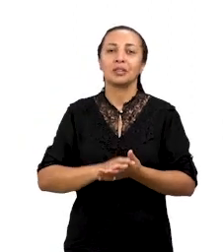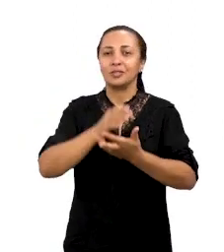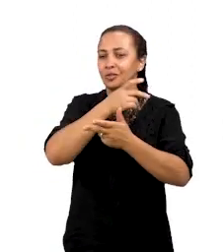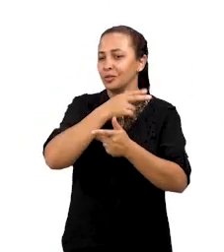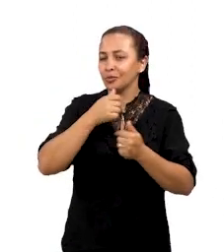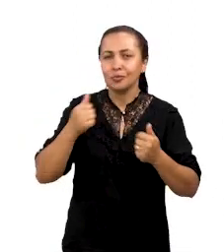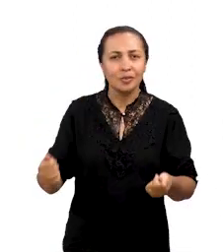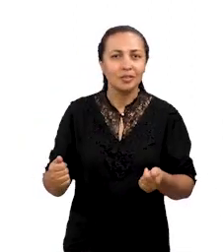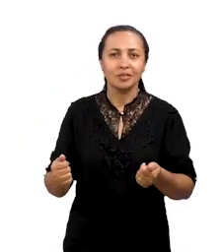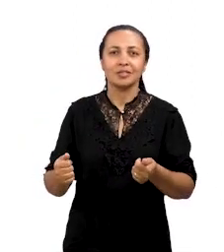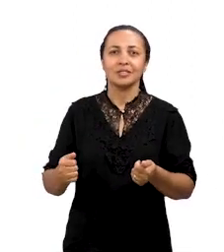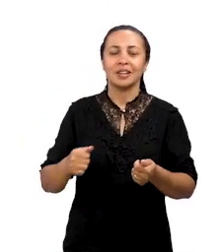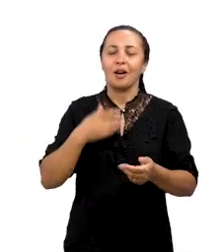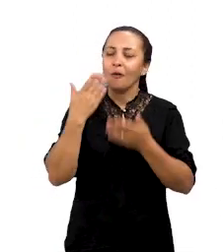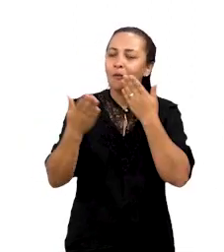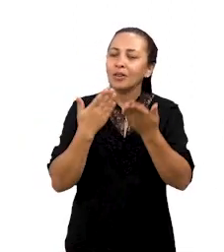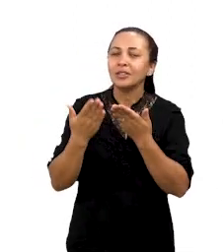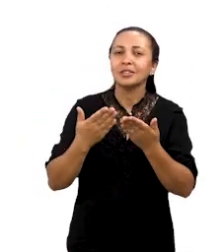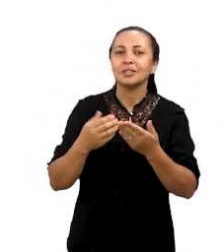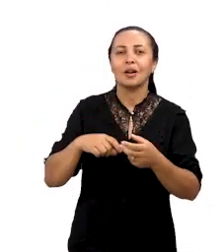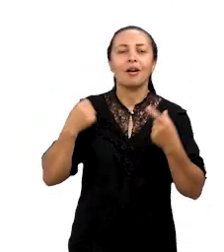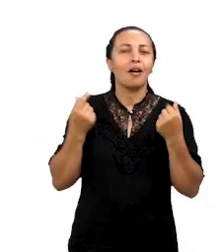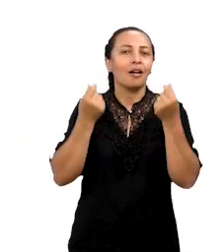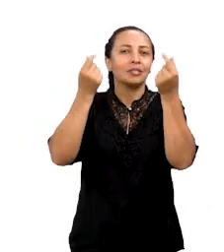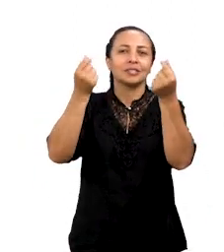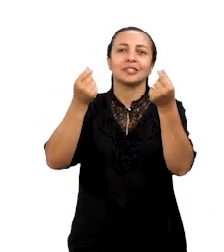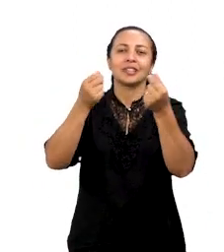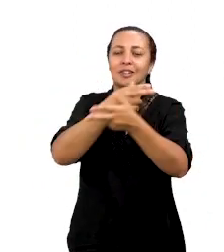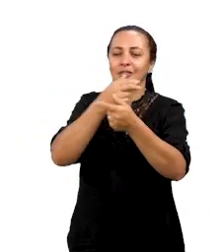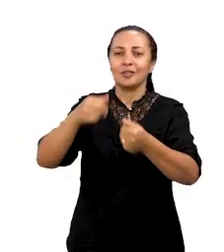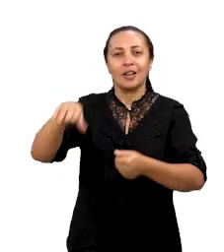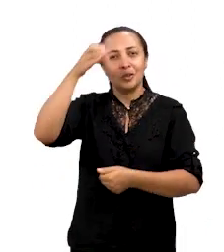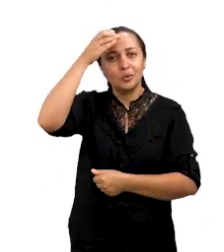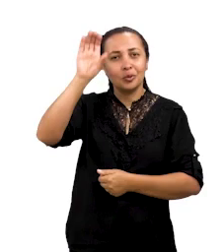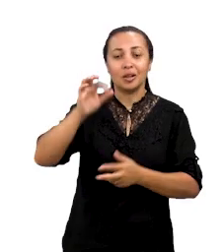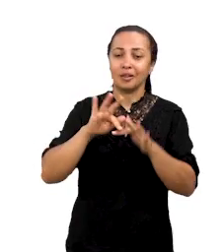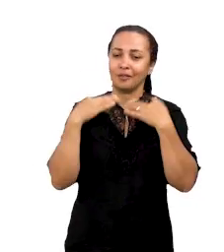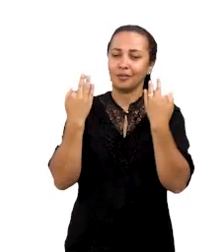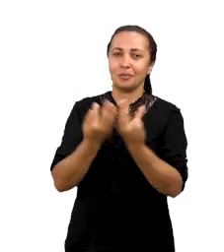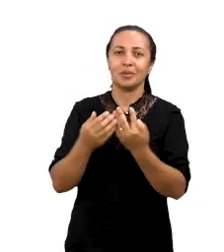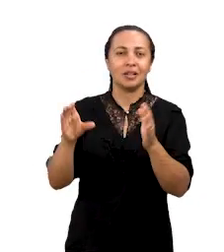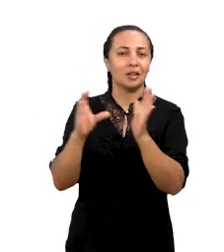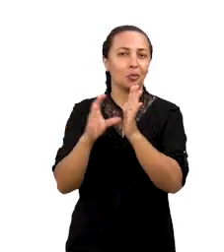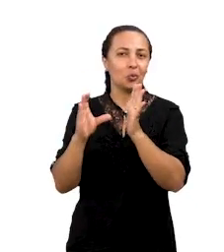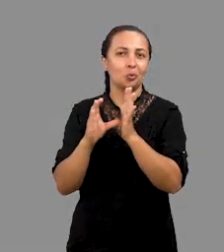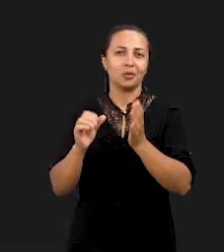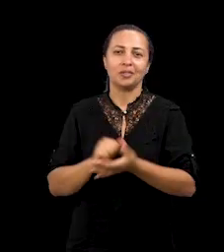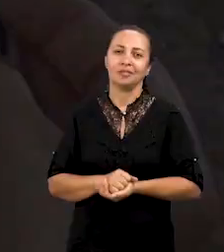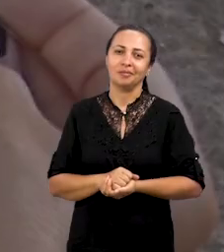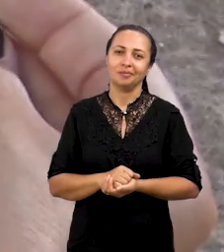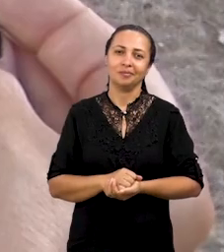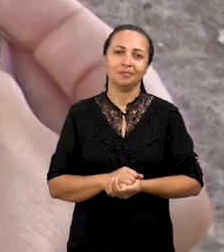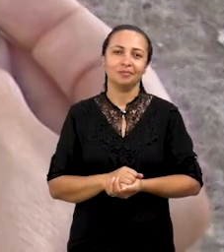dialogando com a riqueza, diversidade cultural das famílias e da comunidade.